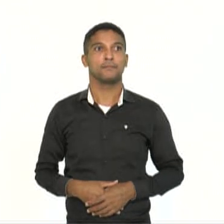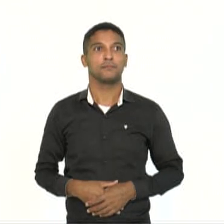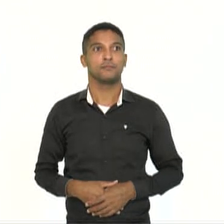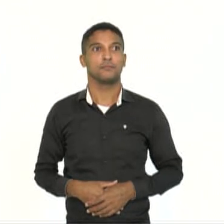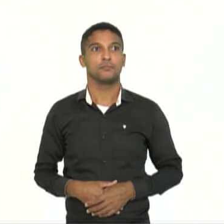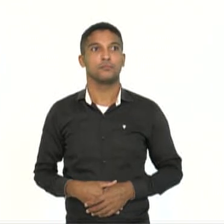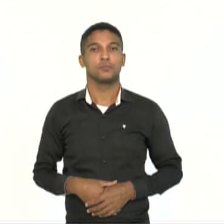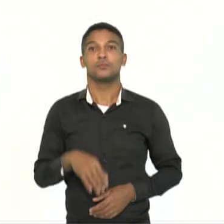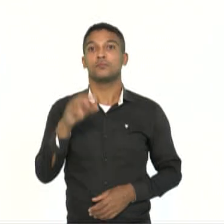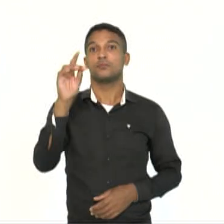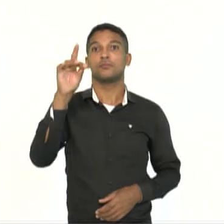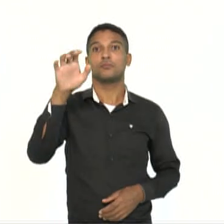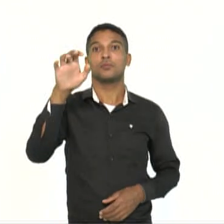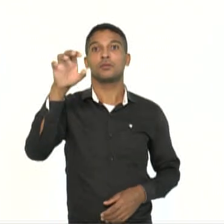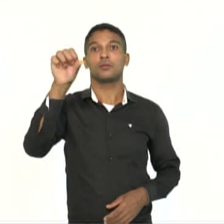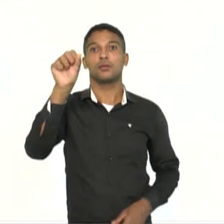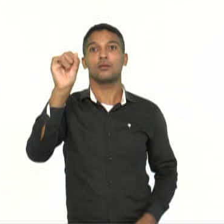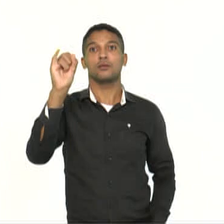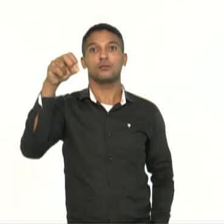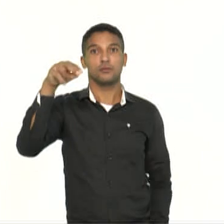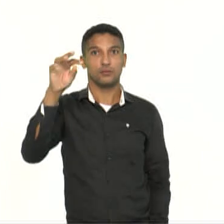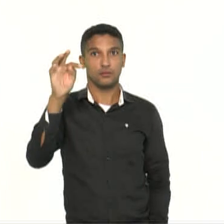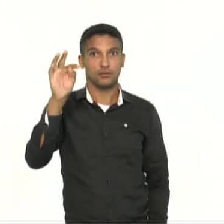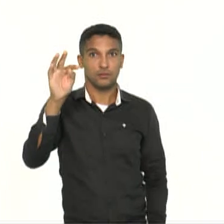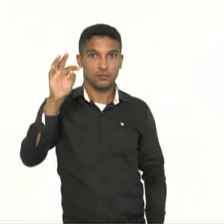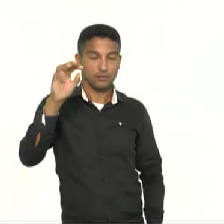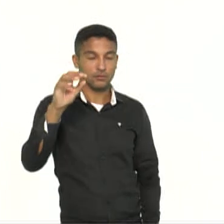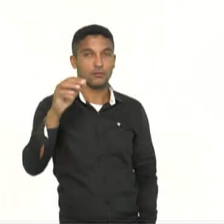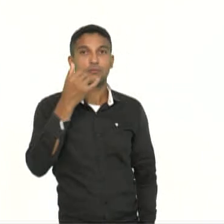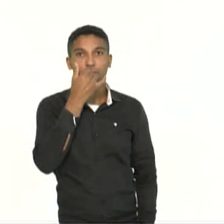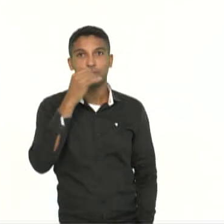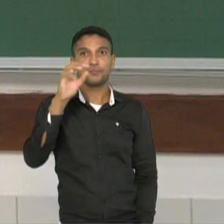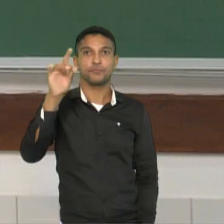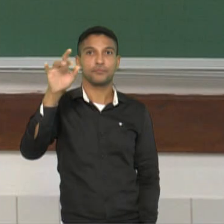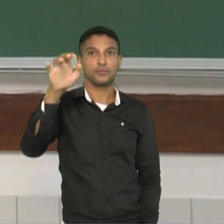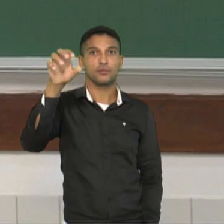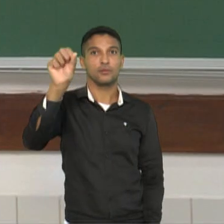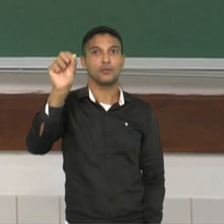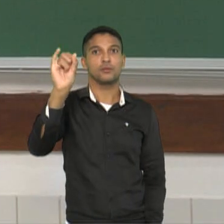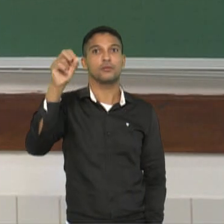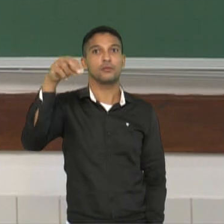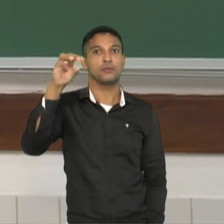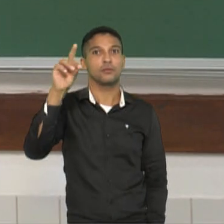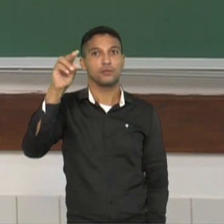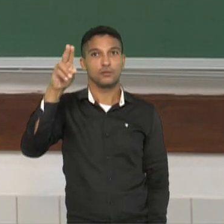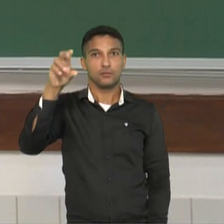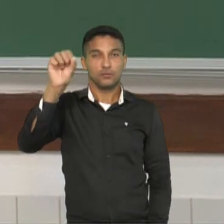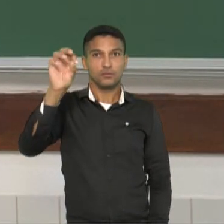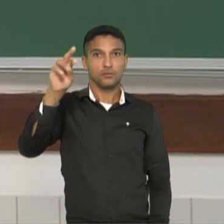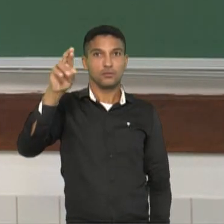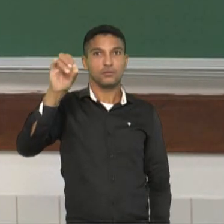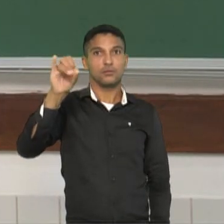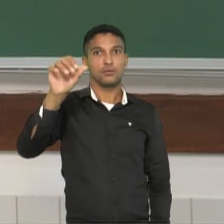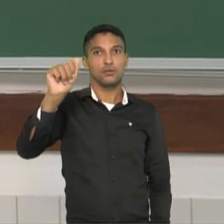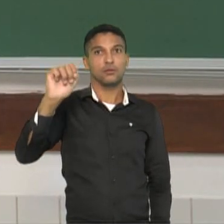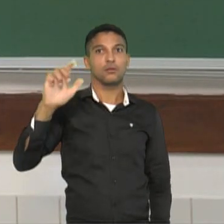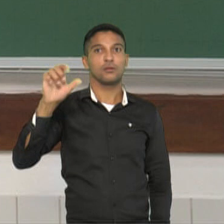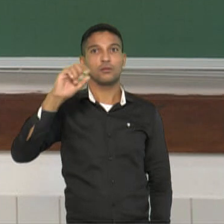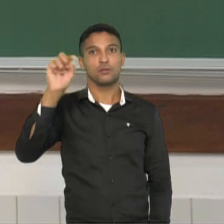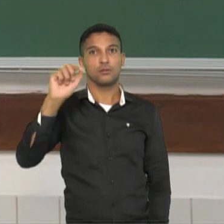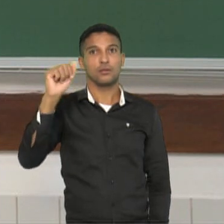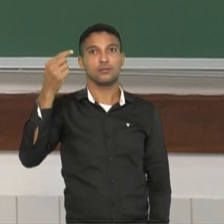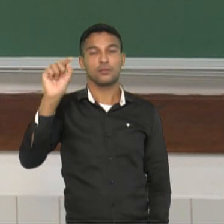desenvolvimento do setor terciário de alto nível. Perceba, os setores da economia, eles são organizados da seguinte maneira.